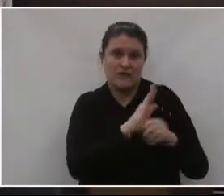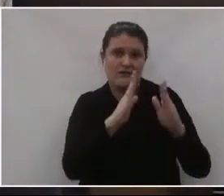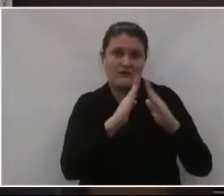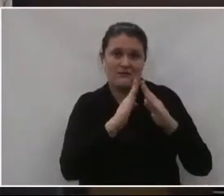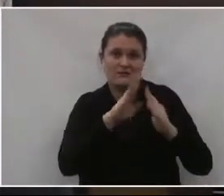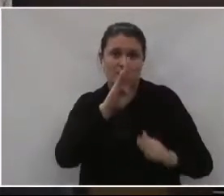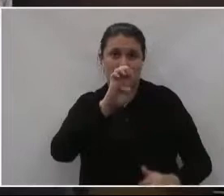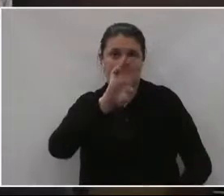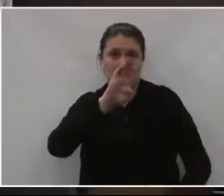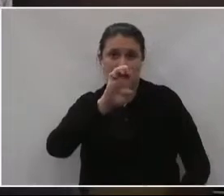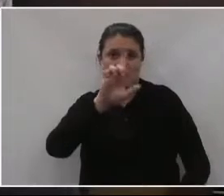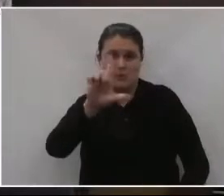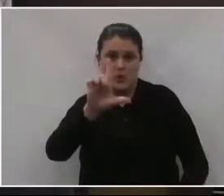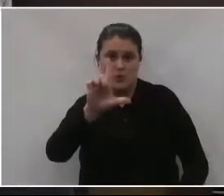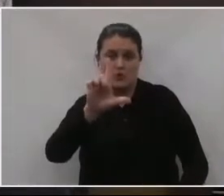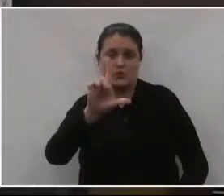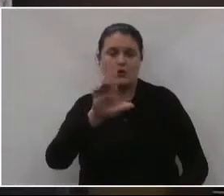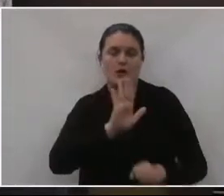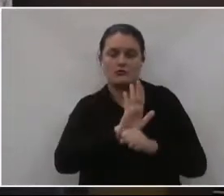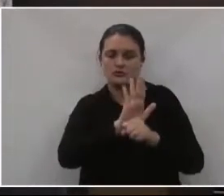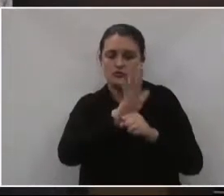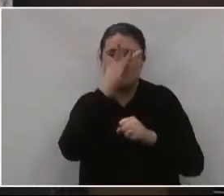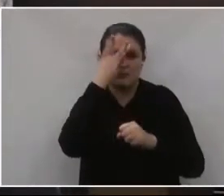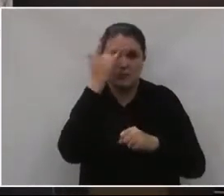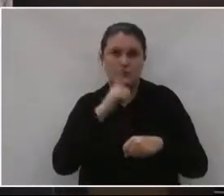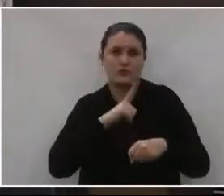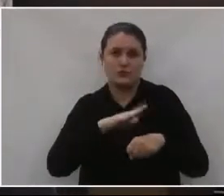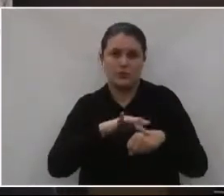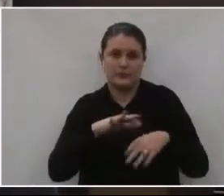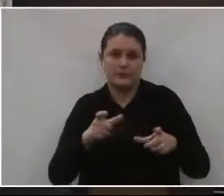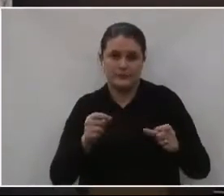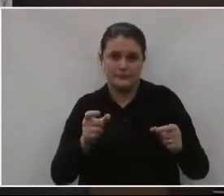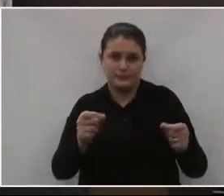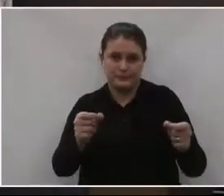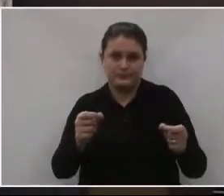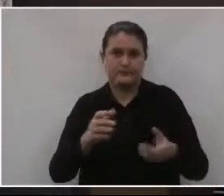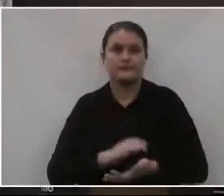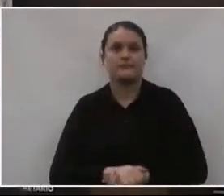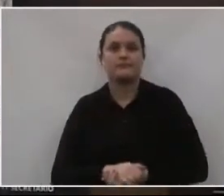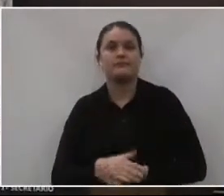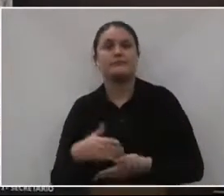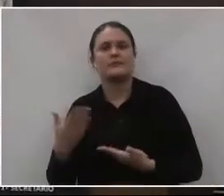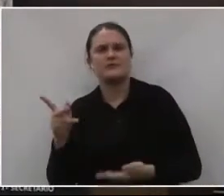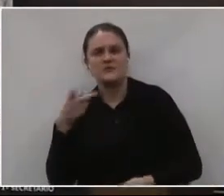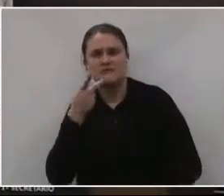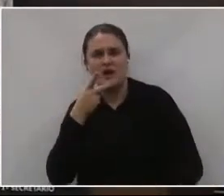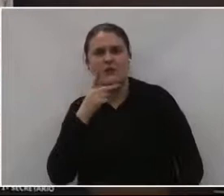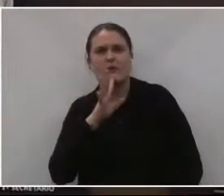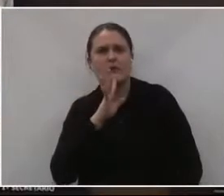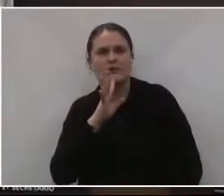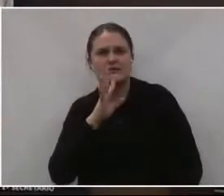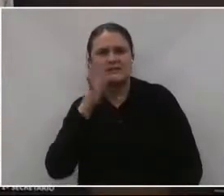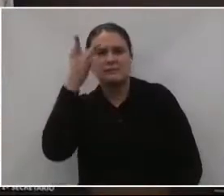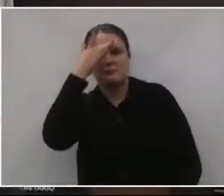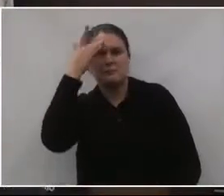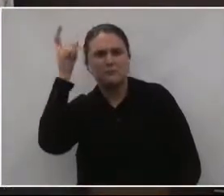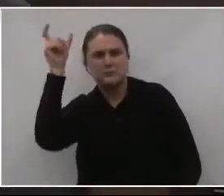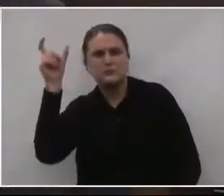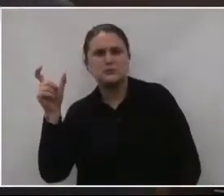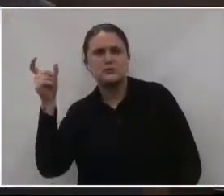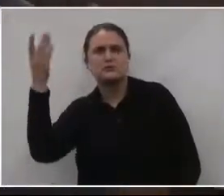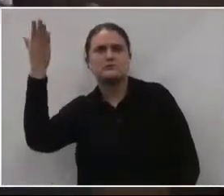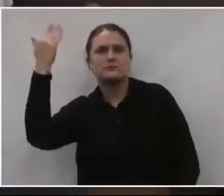que muito tem feito aí para as pessoas aí que mais necessitam. O você fala sobre o conhecimento dos craques do